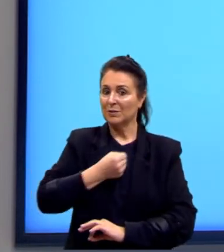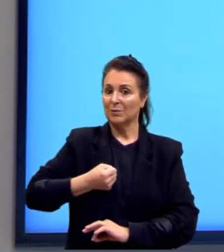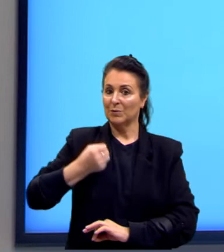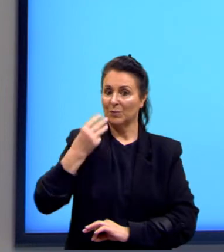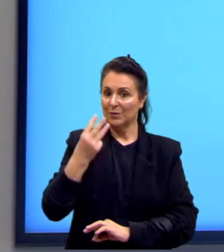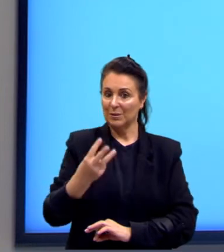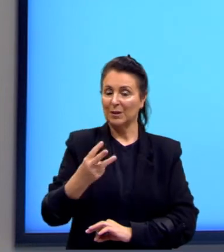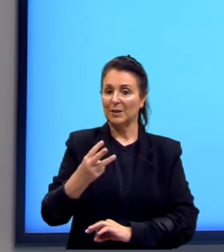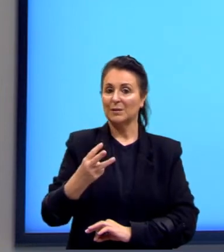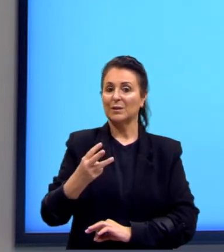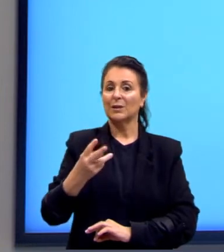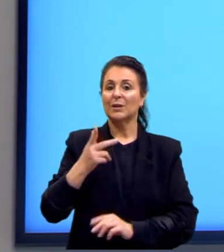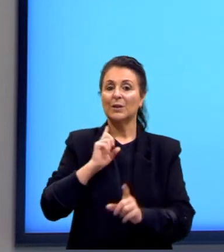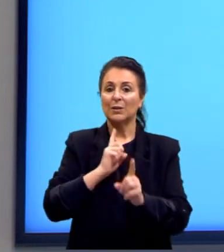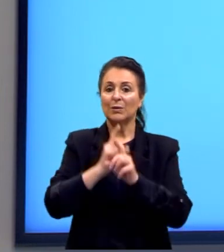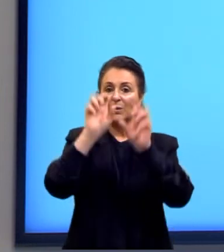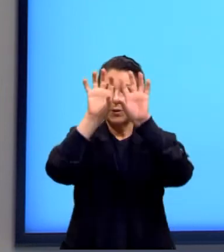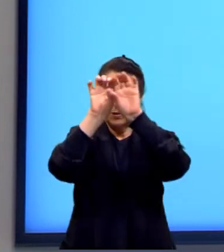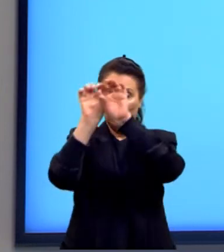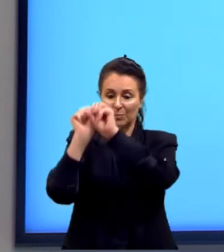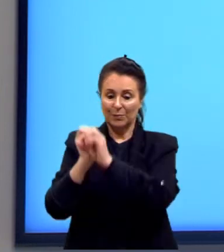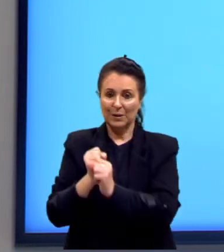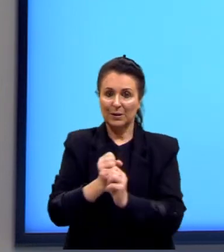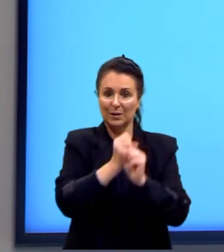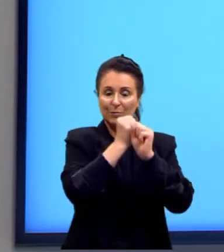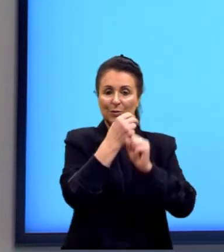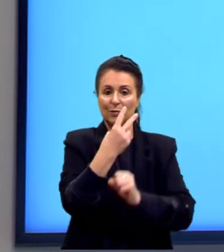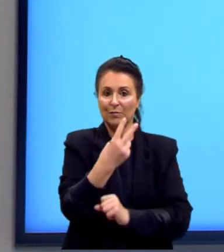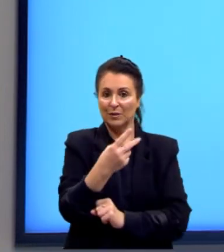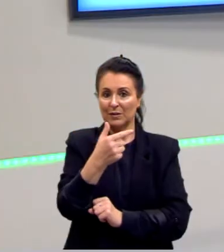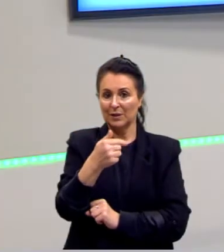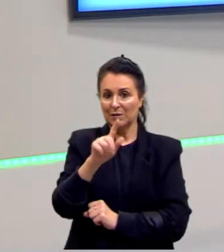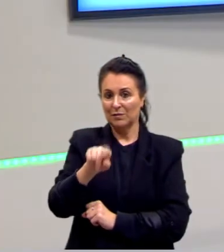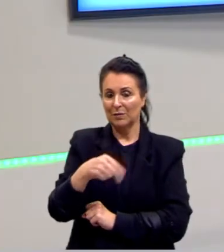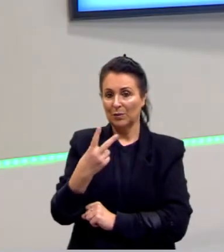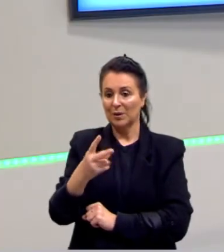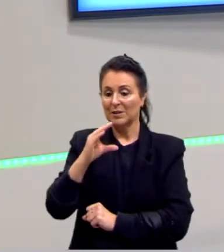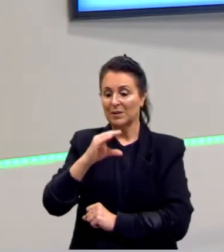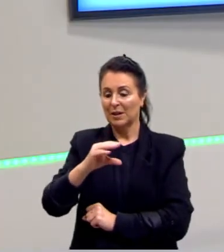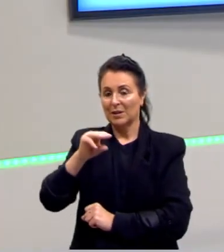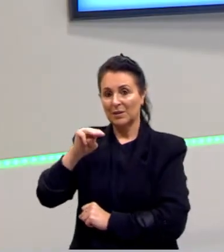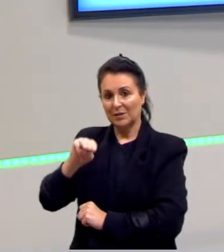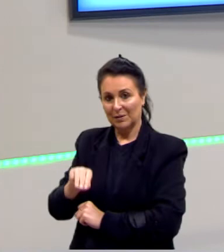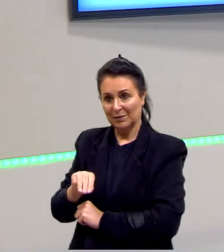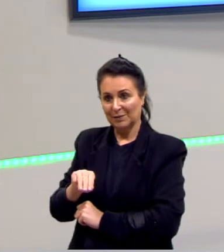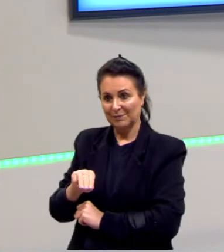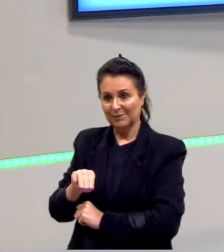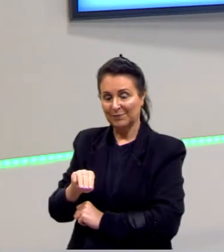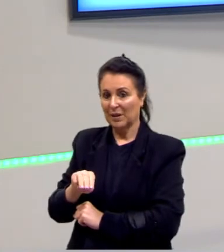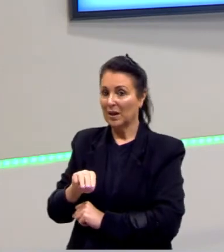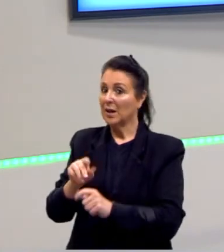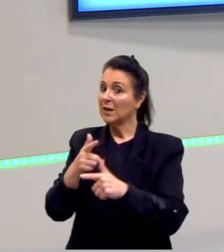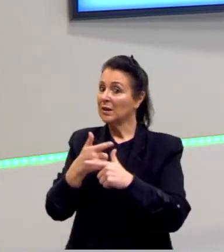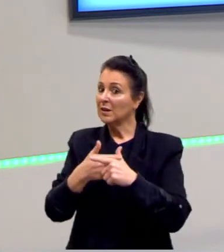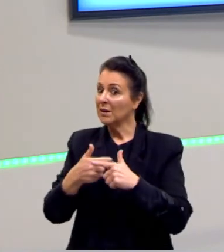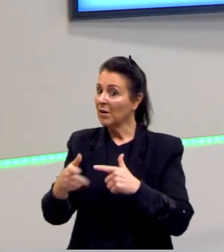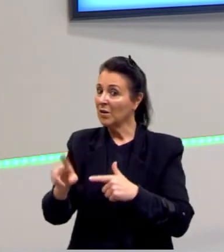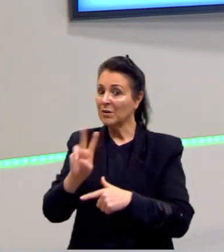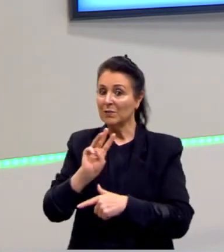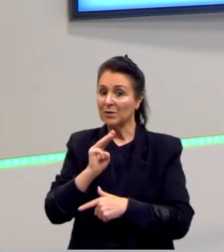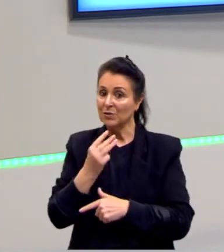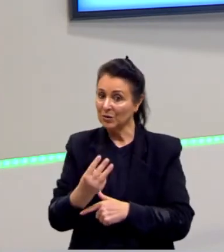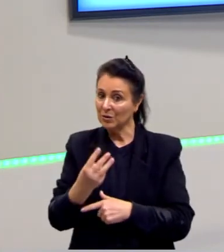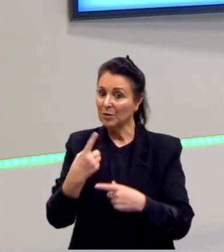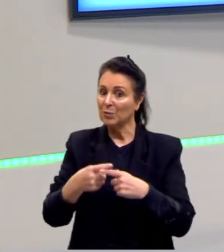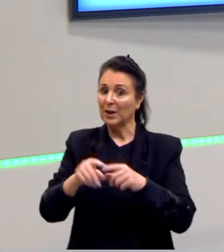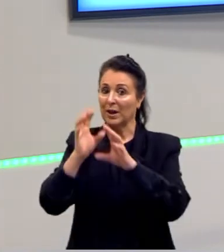no perímetro de 27,2 centímetros. Então, justamente eu não dividi por 3, porque eu sabia que no